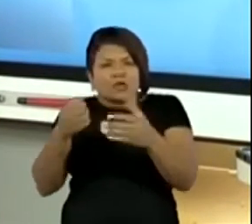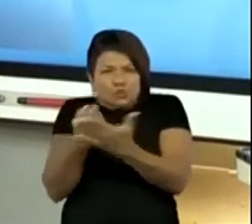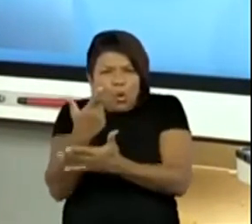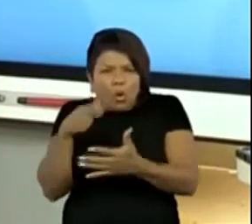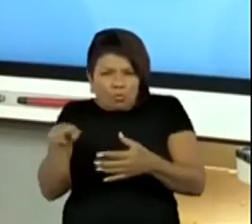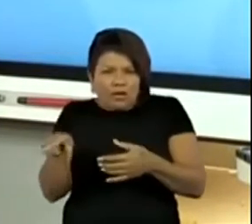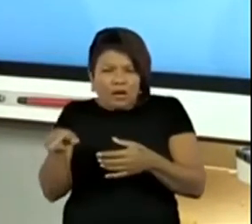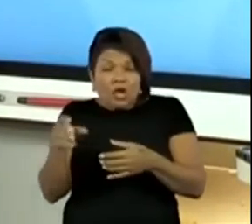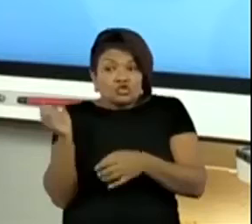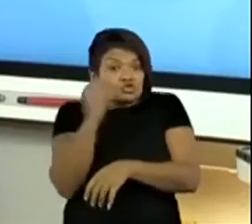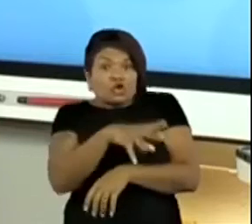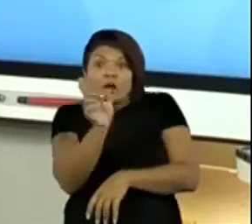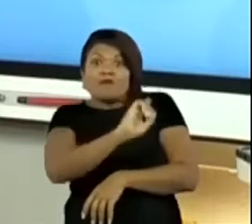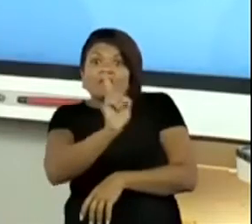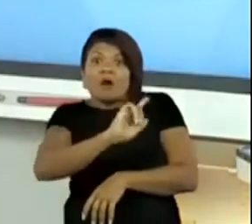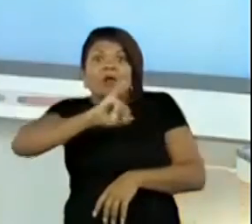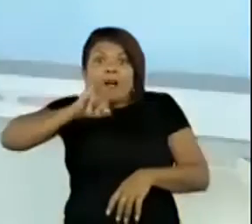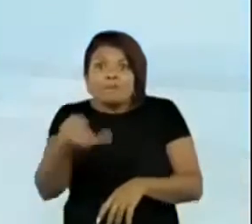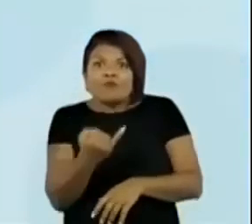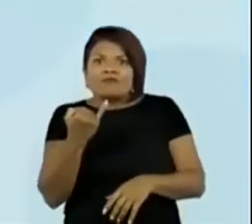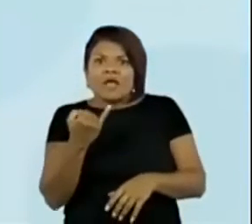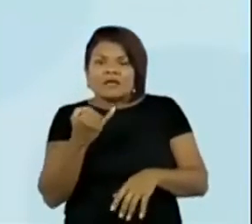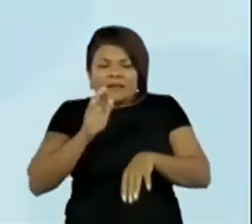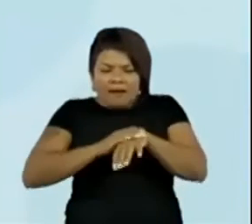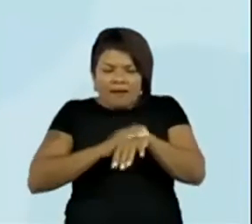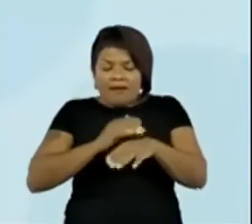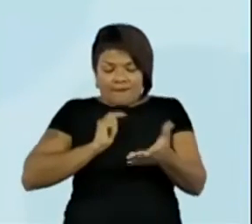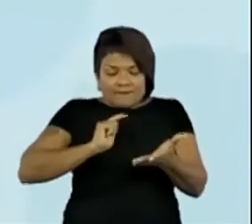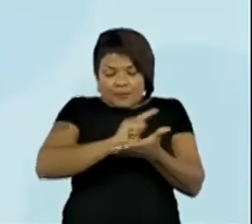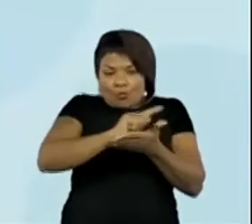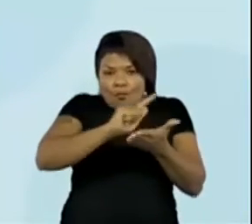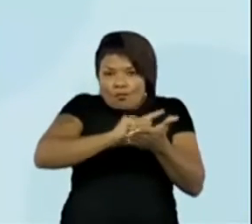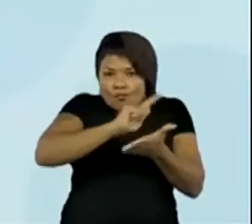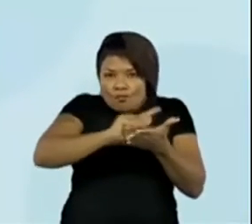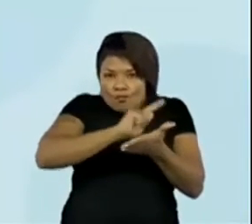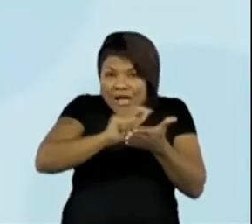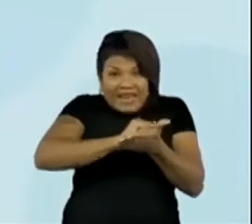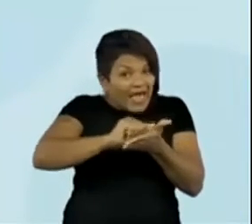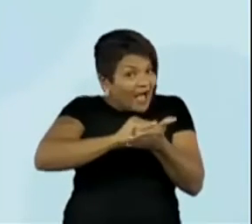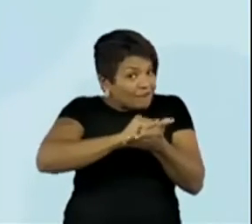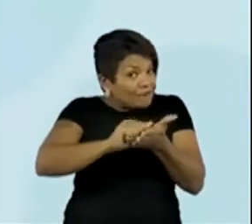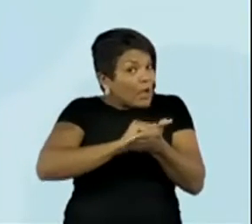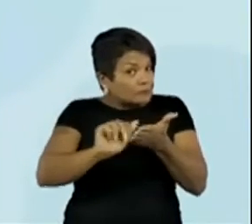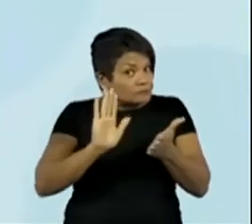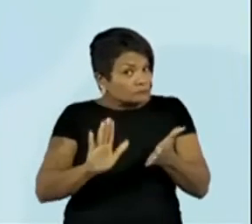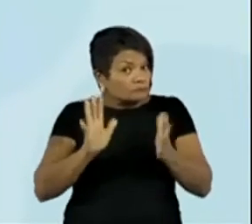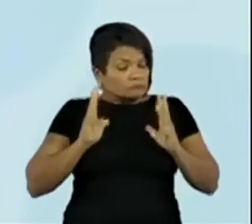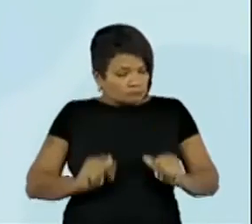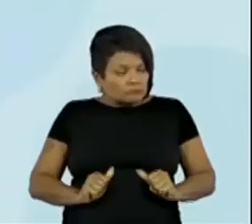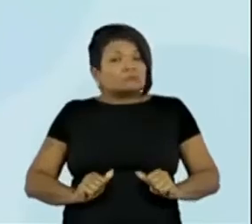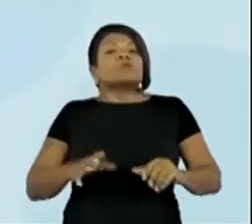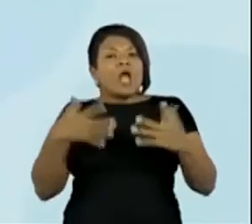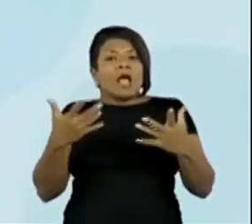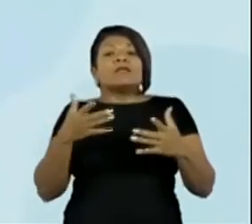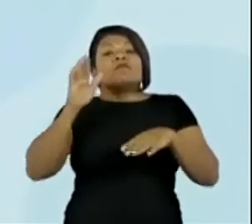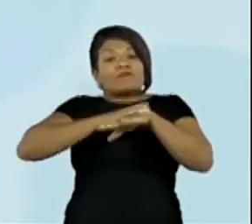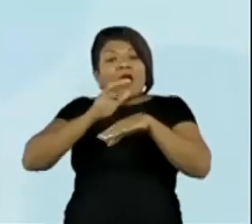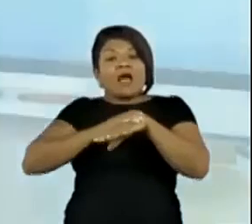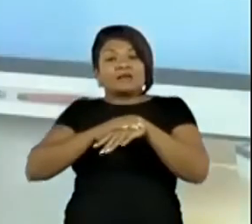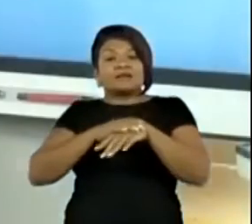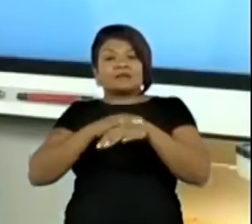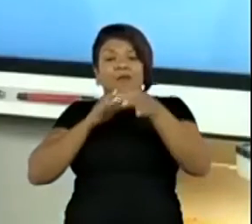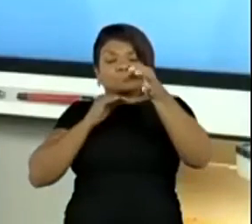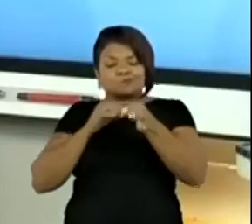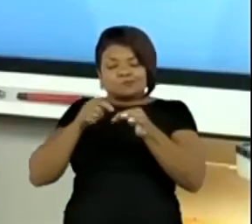como se fossem umas pecinhas. Olha lá, Tá vendo? Coloquei a moedinha, né? Marquei com a caneta e fiz